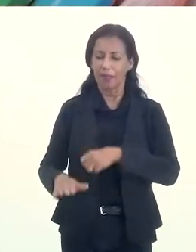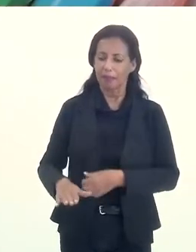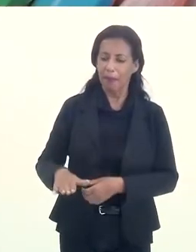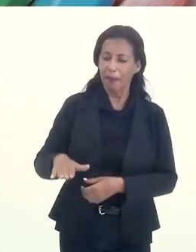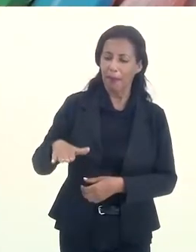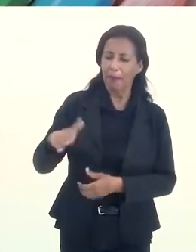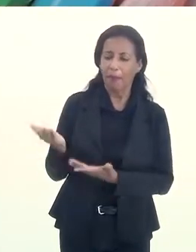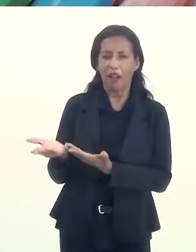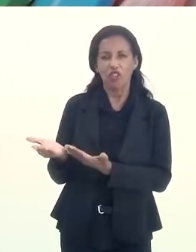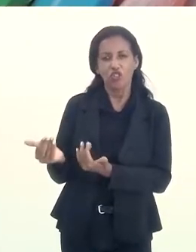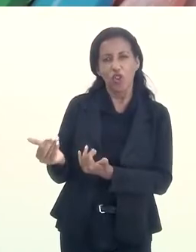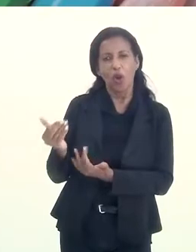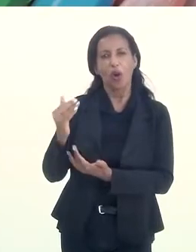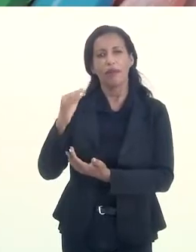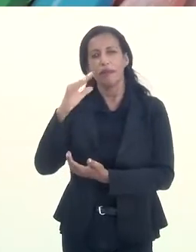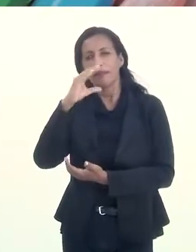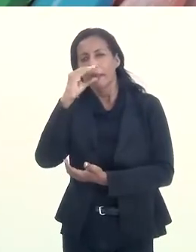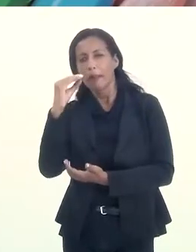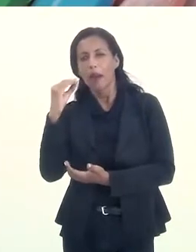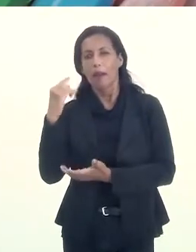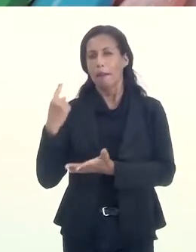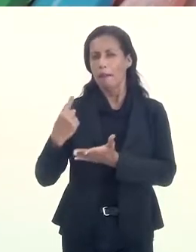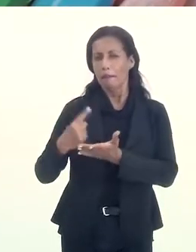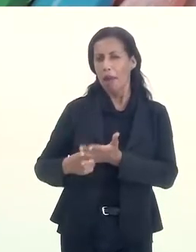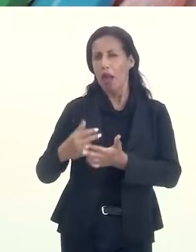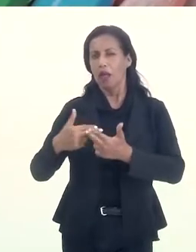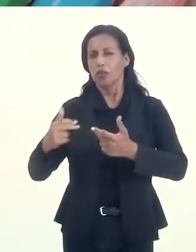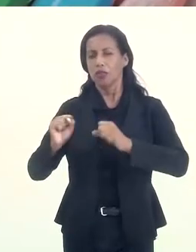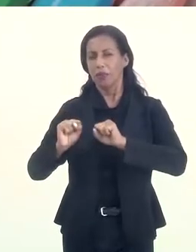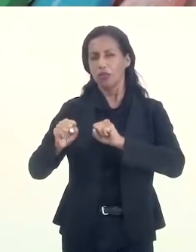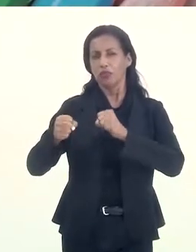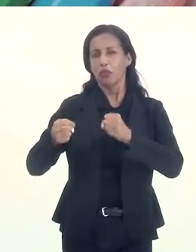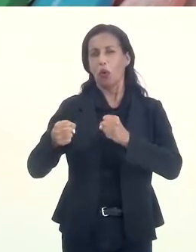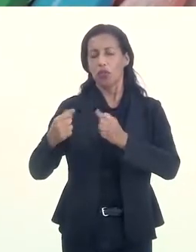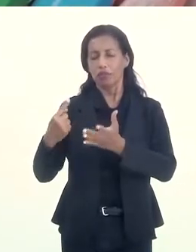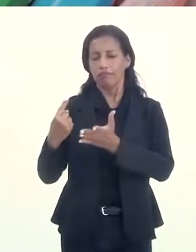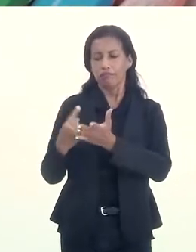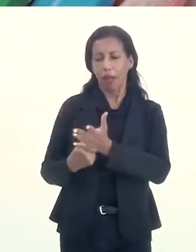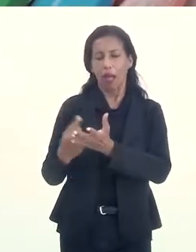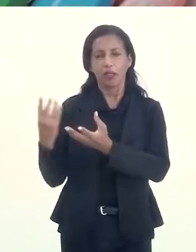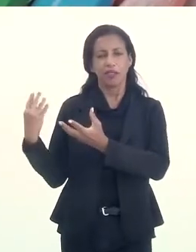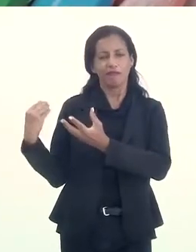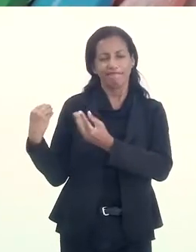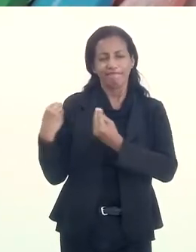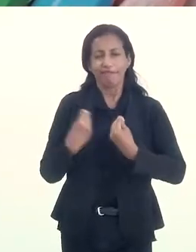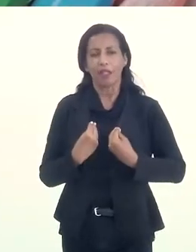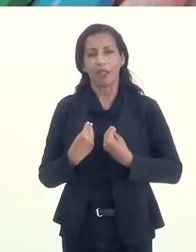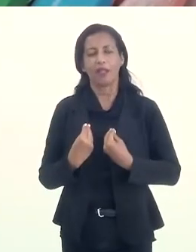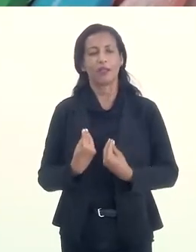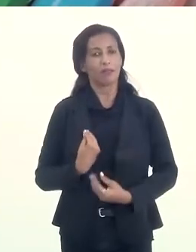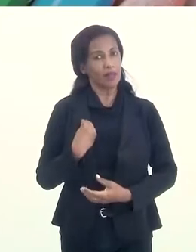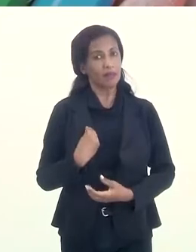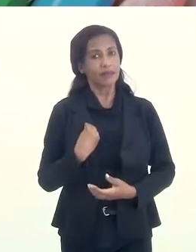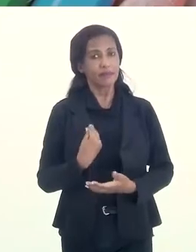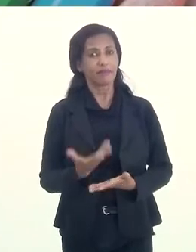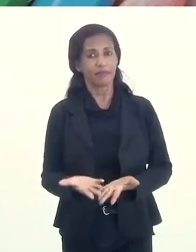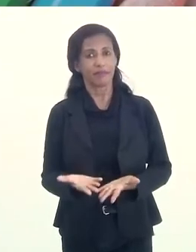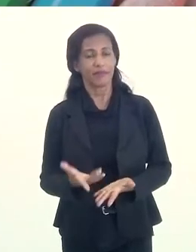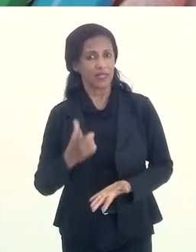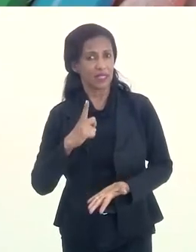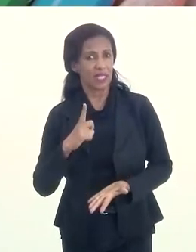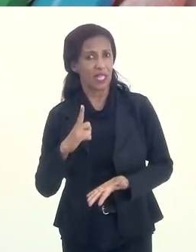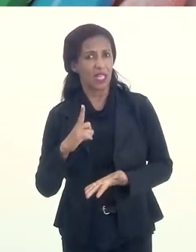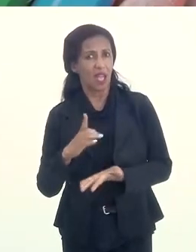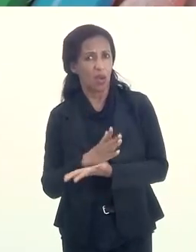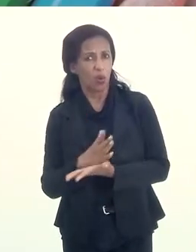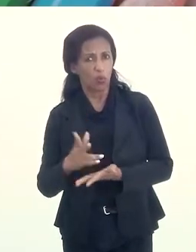ali na infância, na adolescência, as coisas marcam muito mais forte a gente, a gente acaba trazendo isso para a vida.